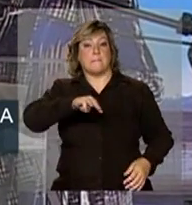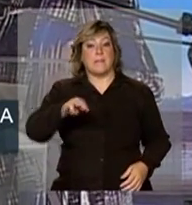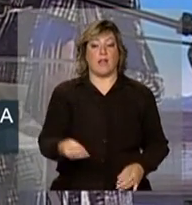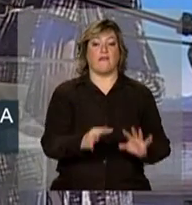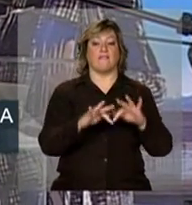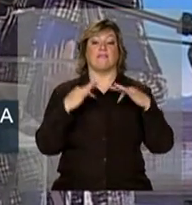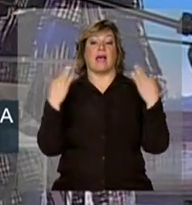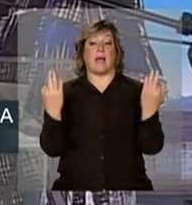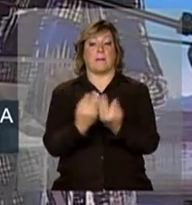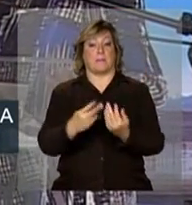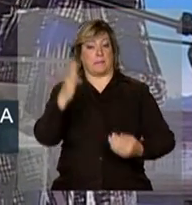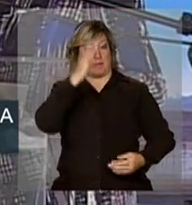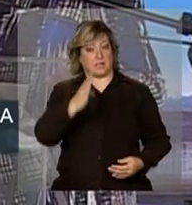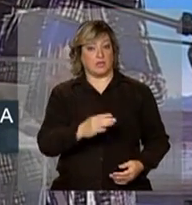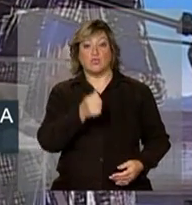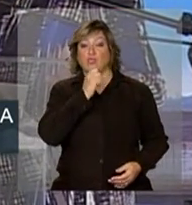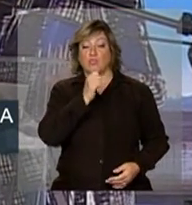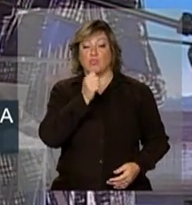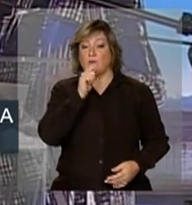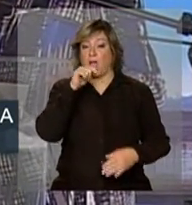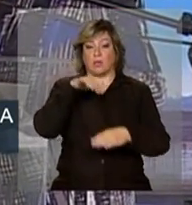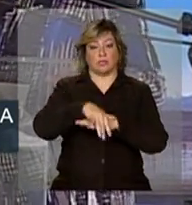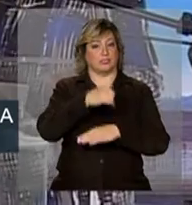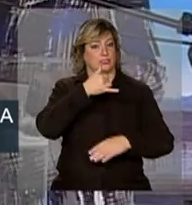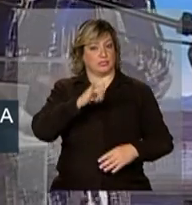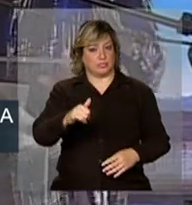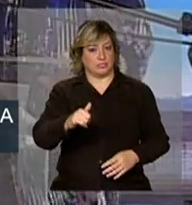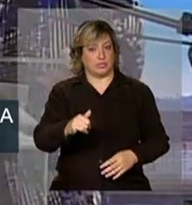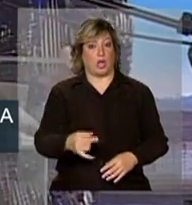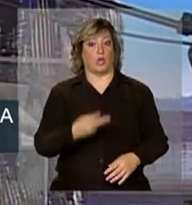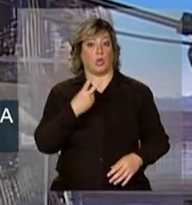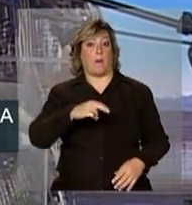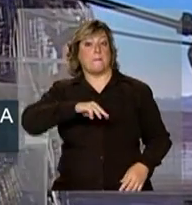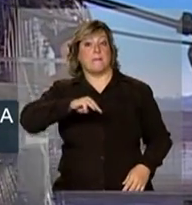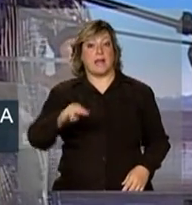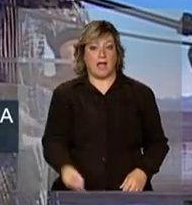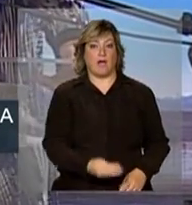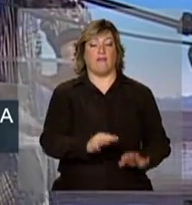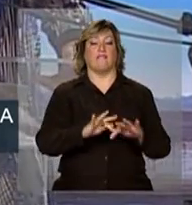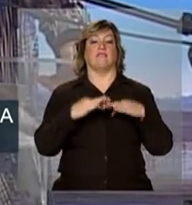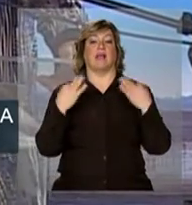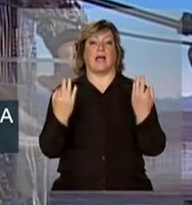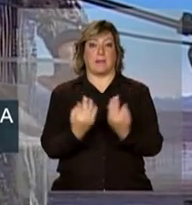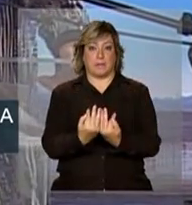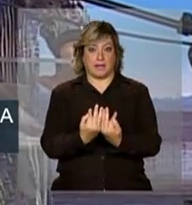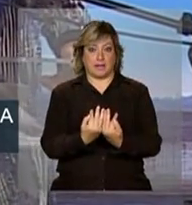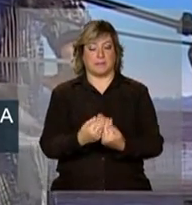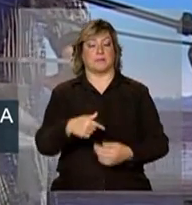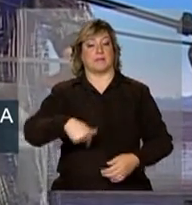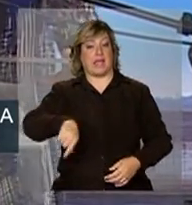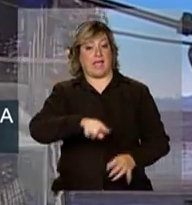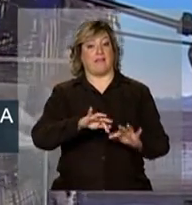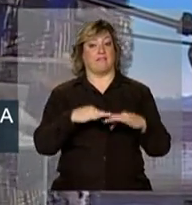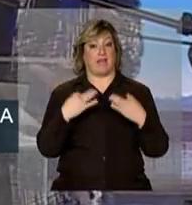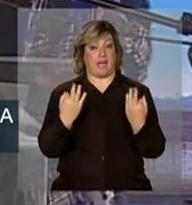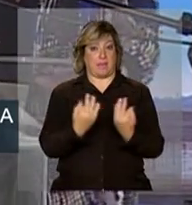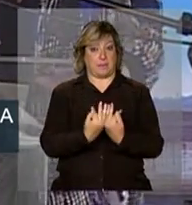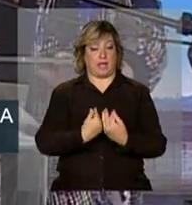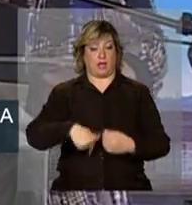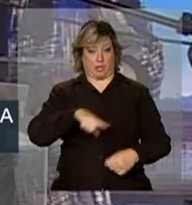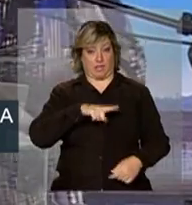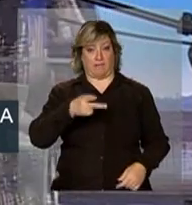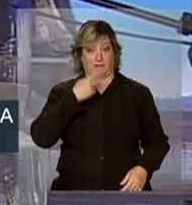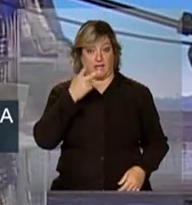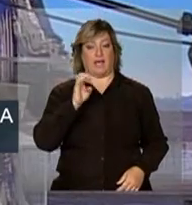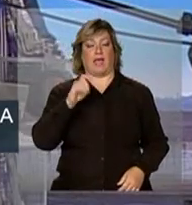Brasil que não tinham hidreletricidade. 2 milhões de famílias, geralmente essas famílias que nós estamos nos